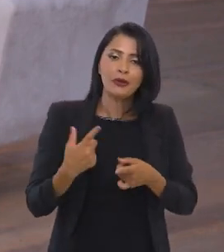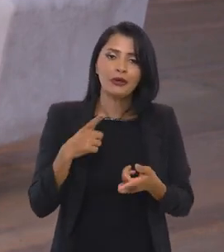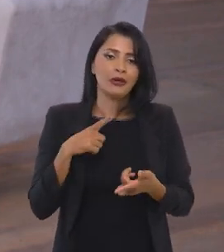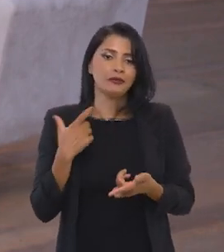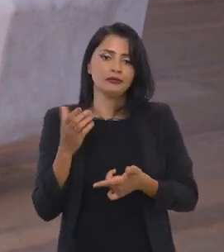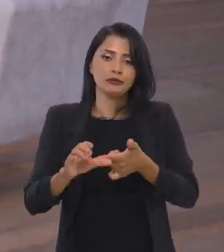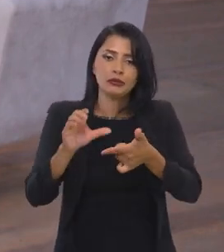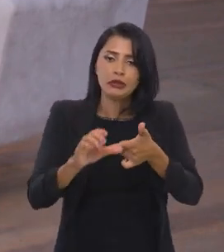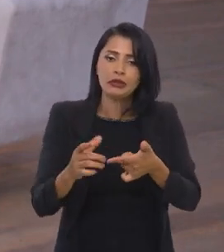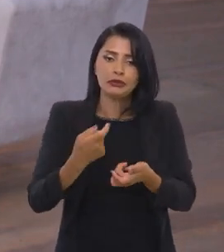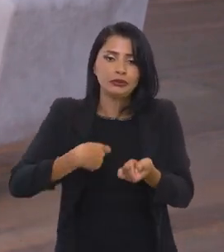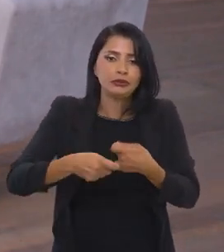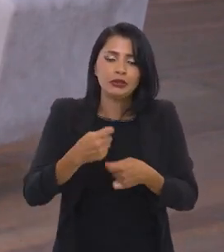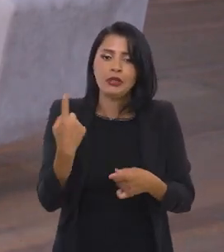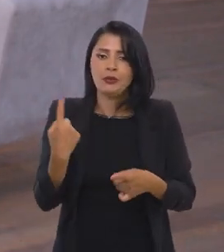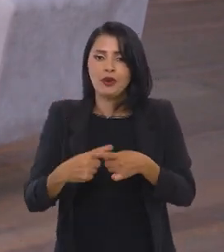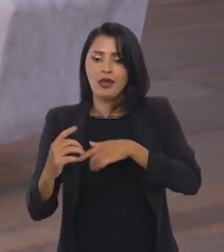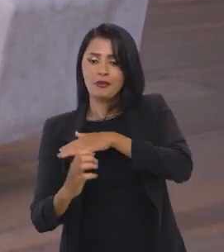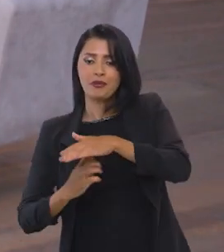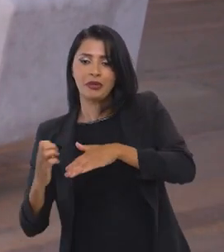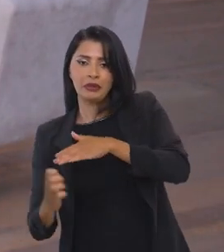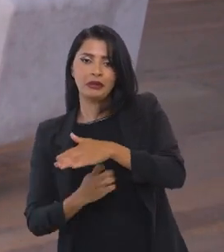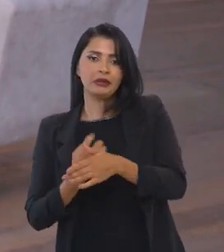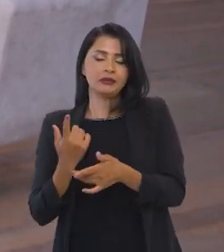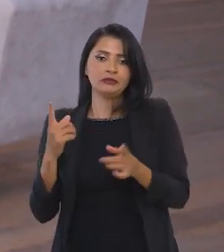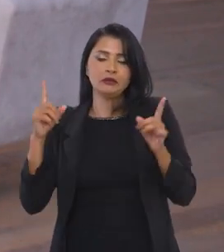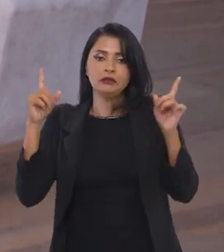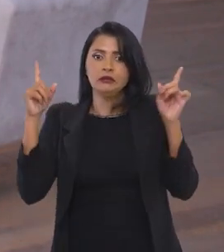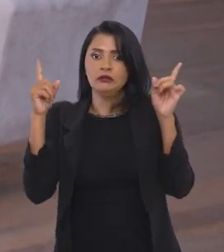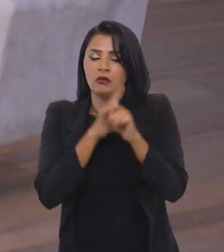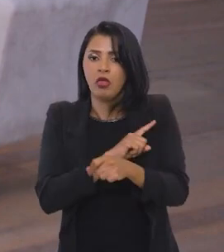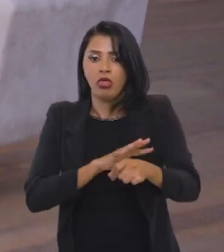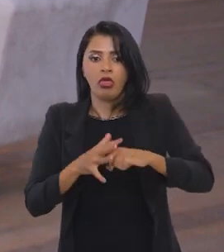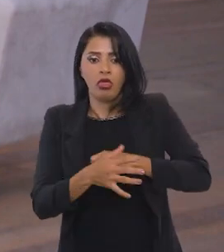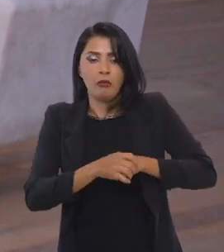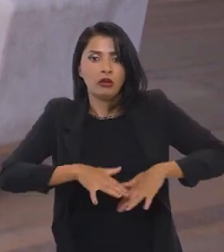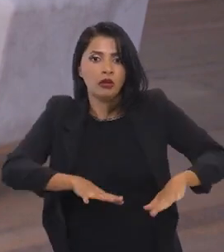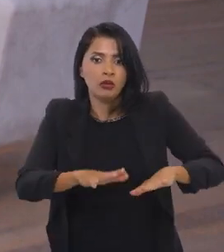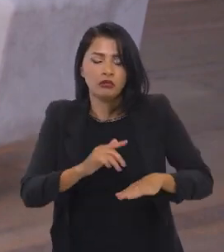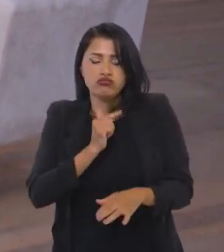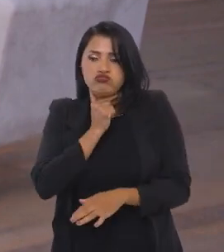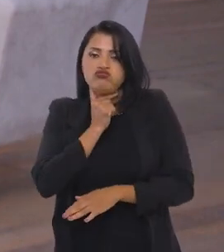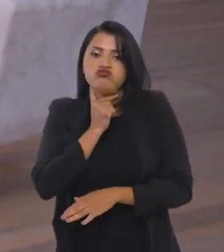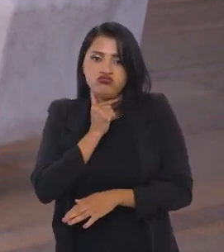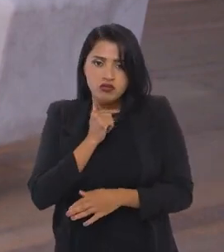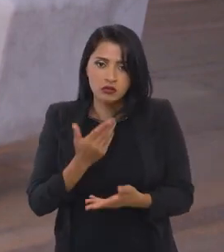débito porque passaram por uma crise econômica, porque a empresa, passamos numa grande pandemia,